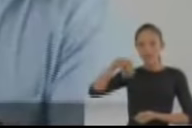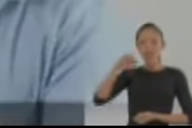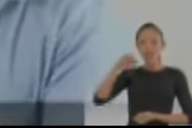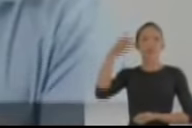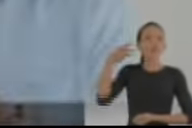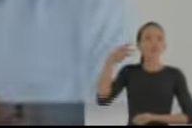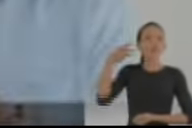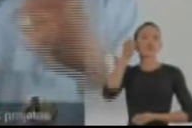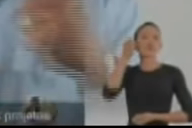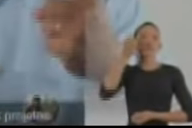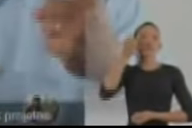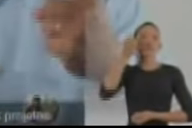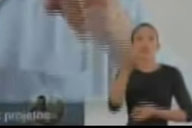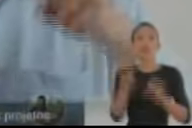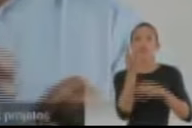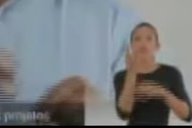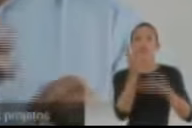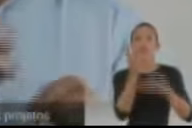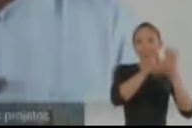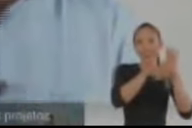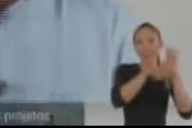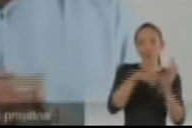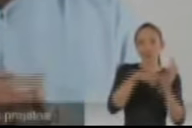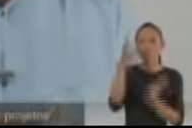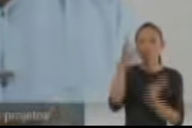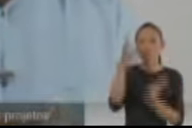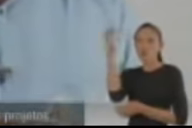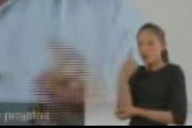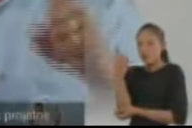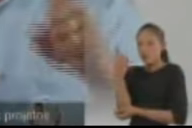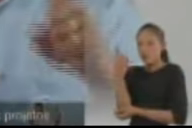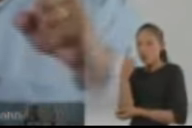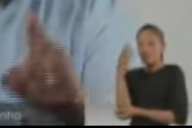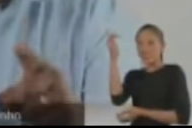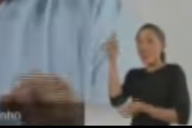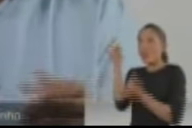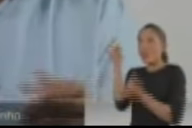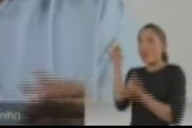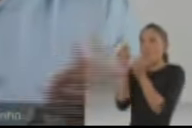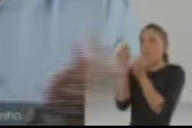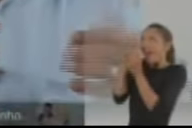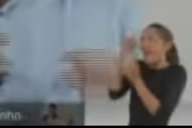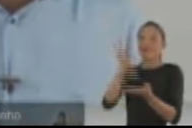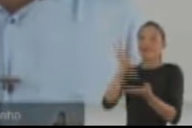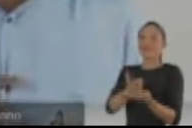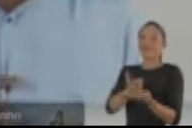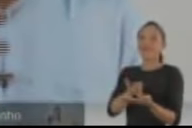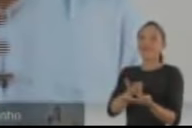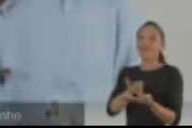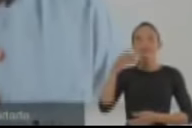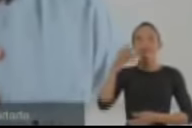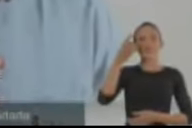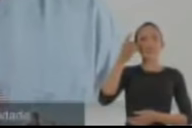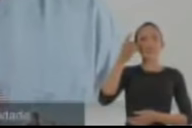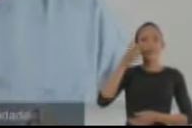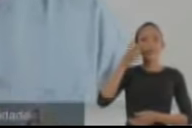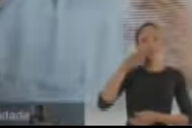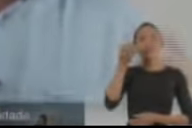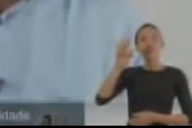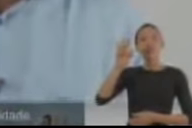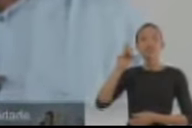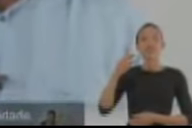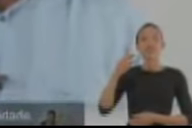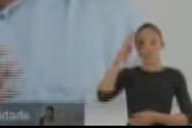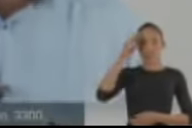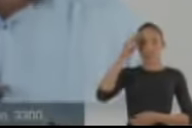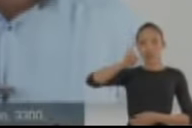Maria Lúcia no Senado, continuar lutando pela realização dos nossos projetos. Um sonho sonhado sozinho é só um sonho. Um sonho sonhado com Deus é